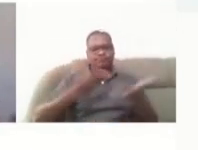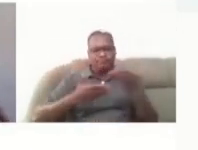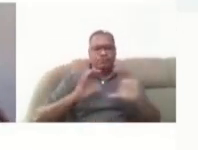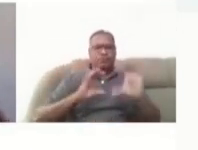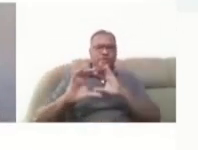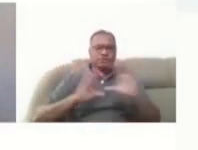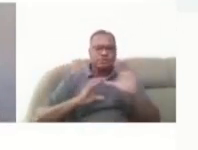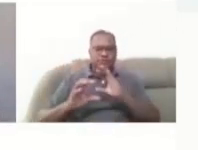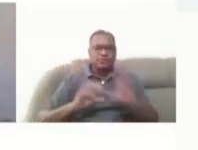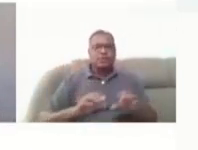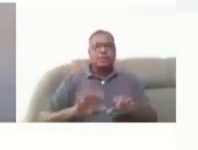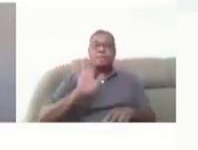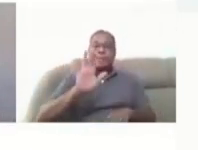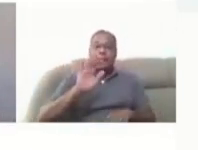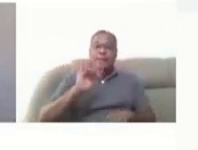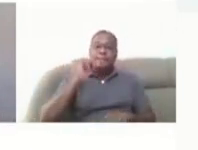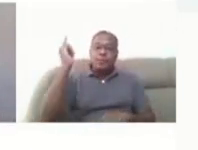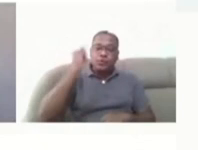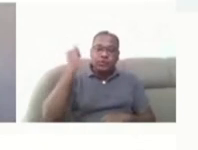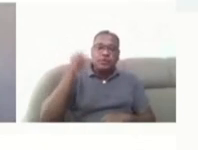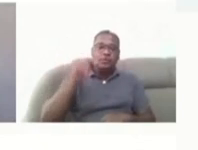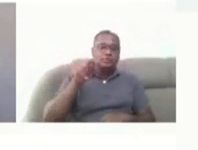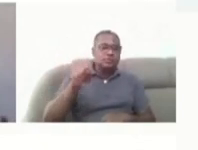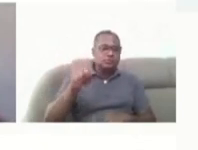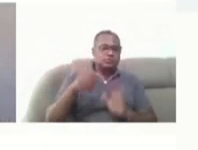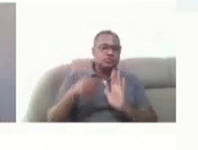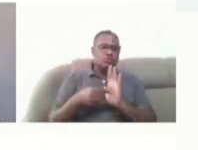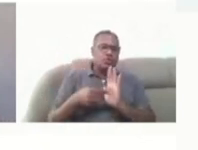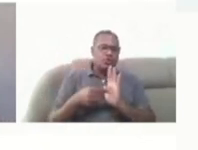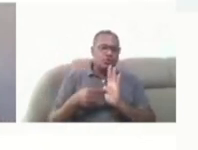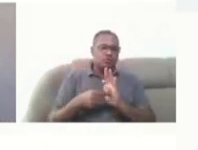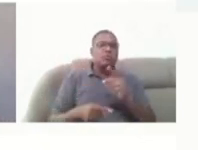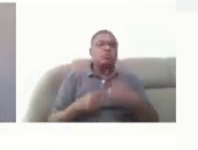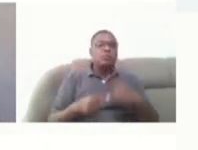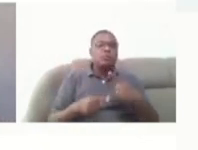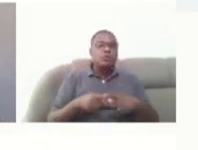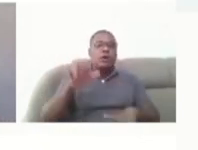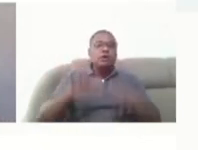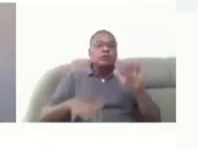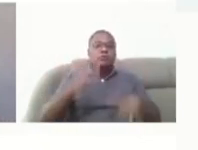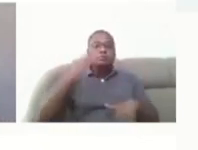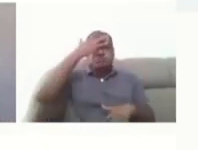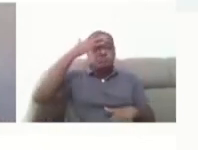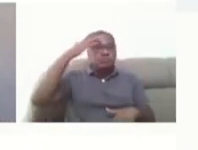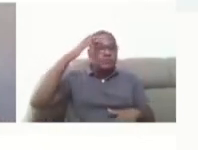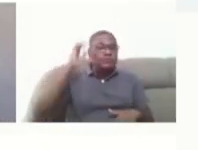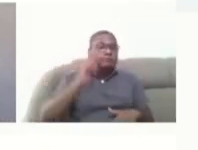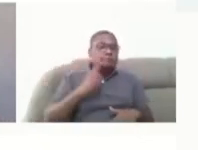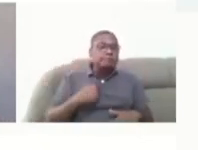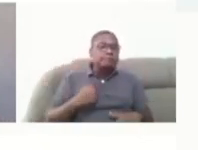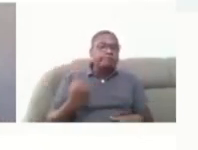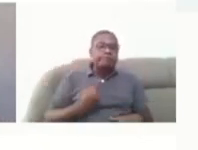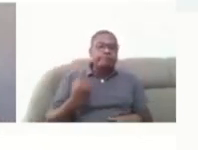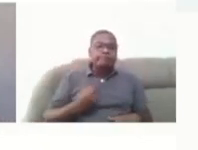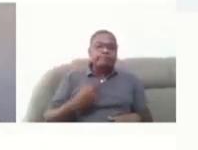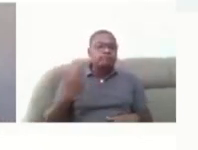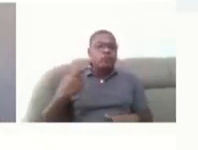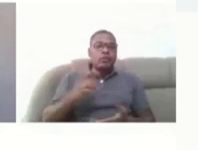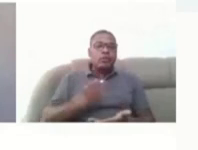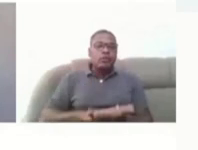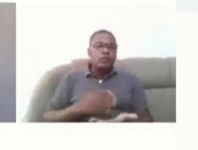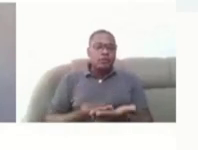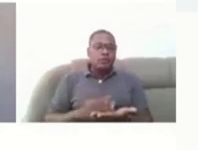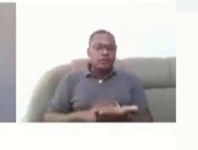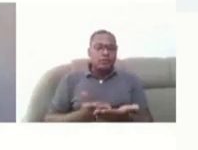Mas é muito importante a existência desse software para os momentos onde a pessoa surda vai estar sozinha utilizando a internet.